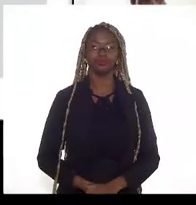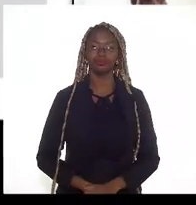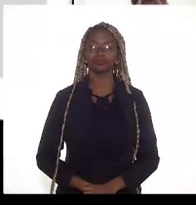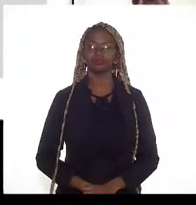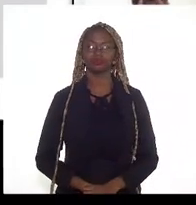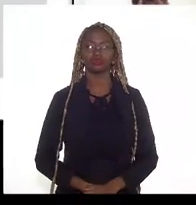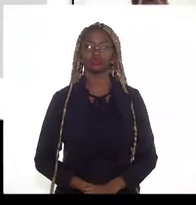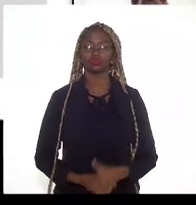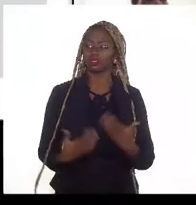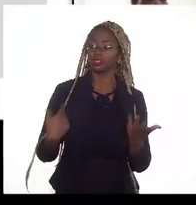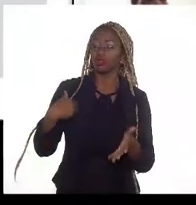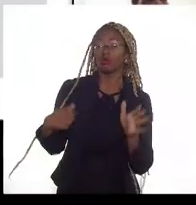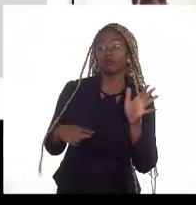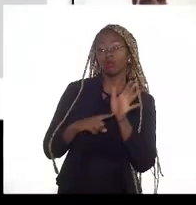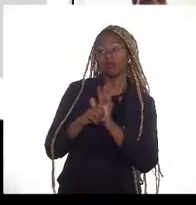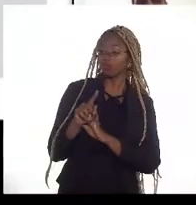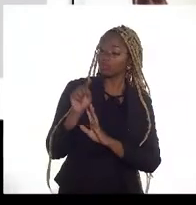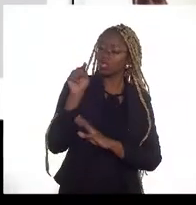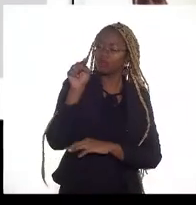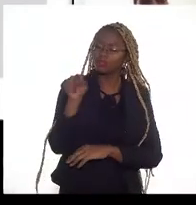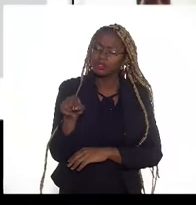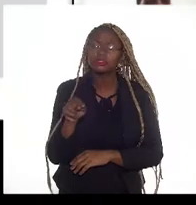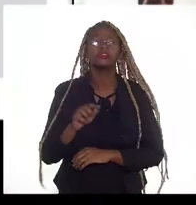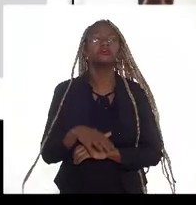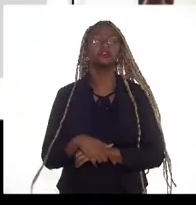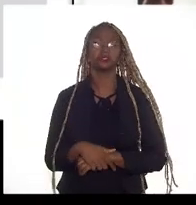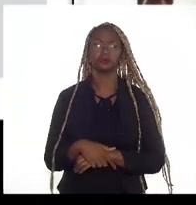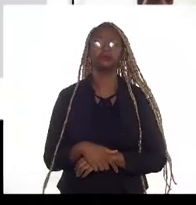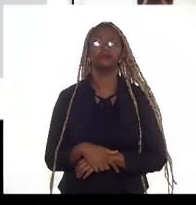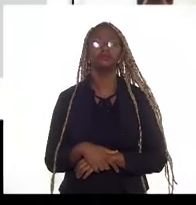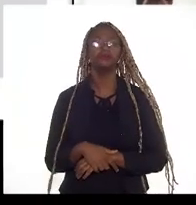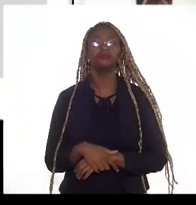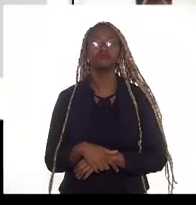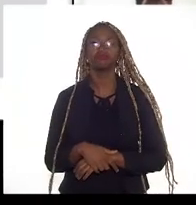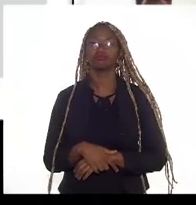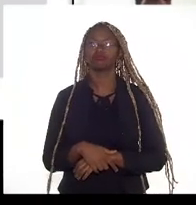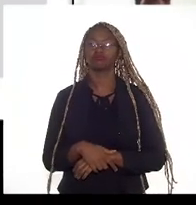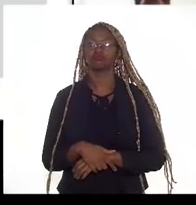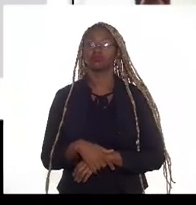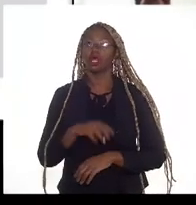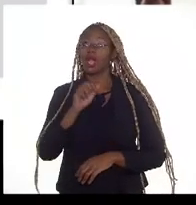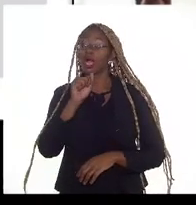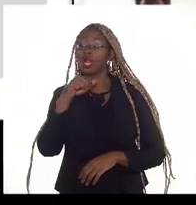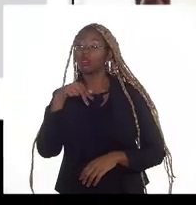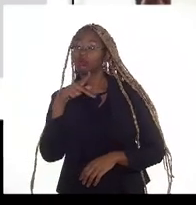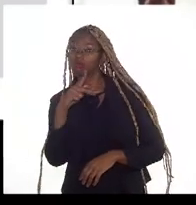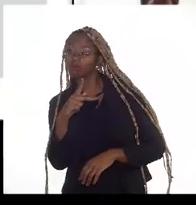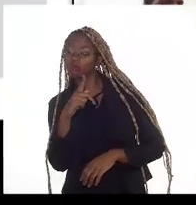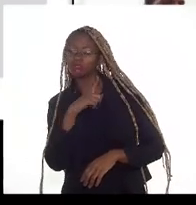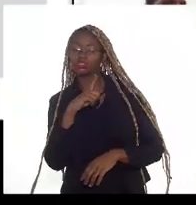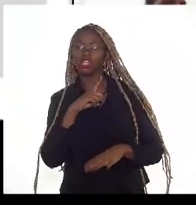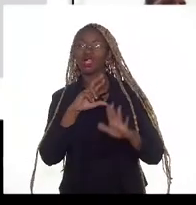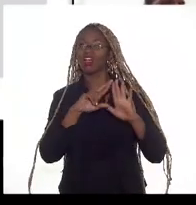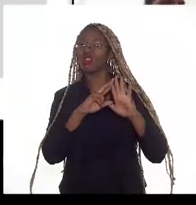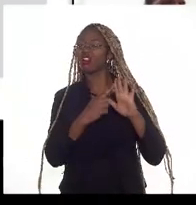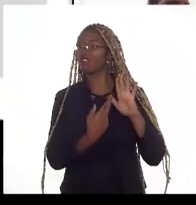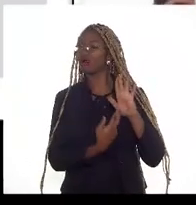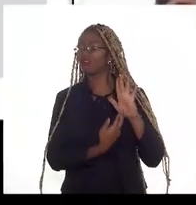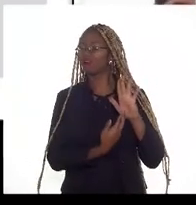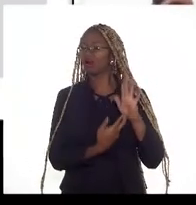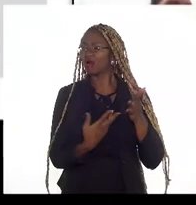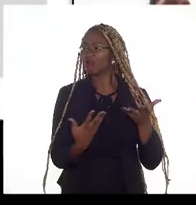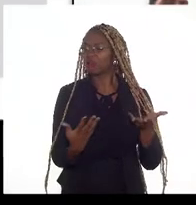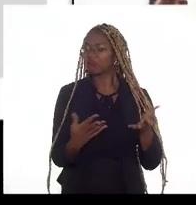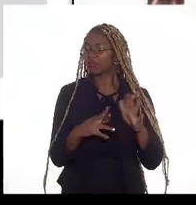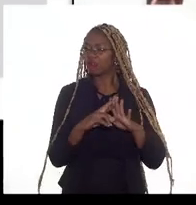E aí, eu perguntaria à vossa senhoria, a ANP tem uma norma de